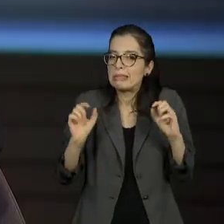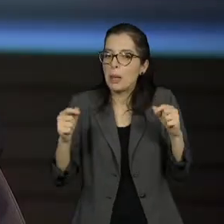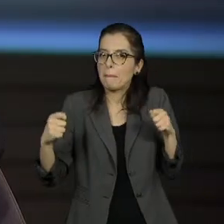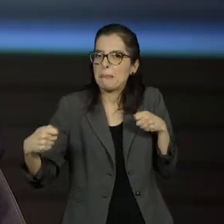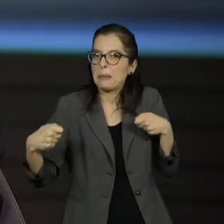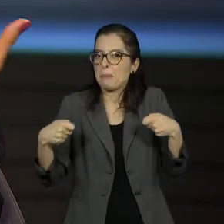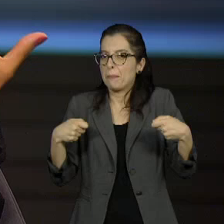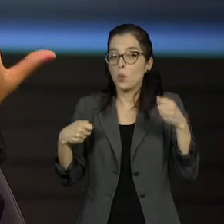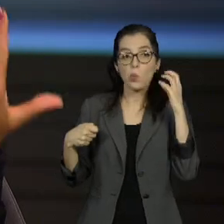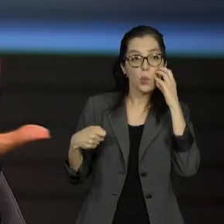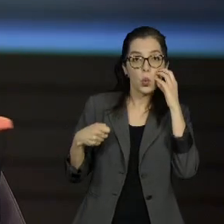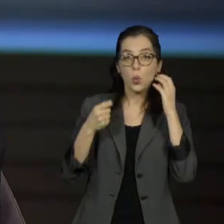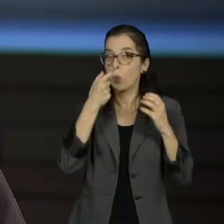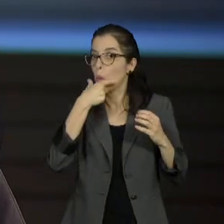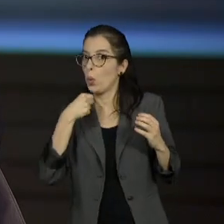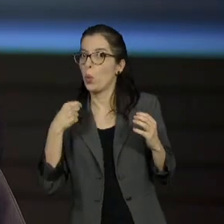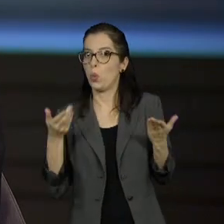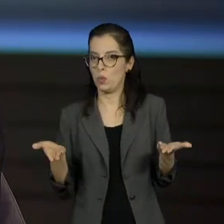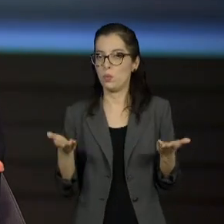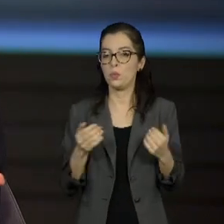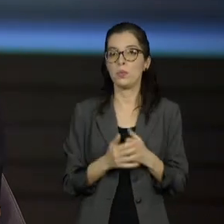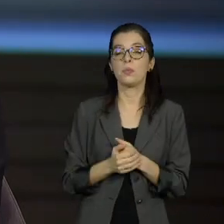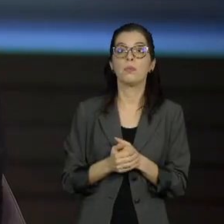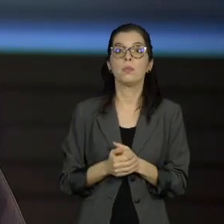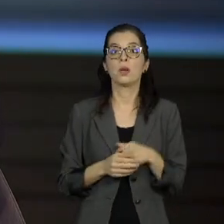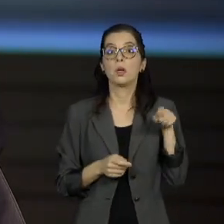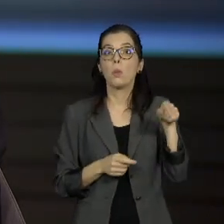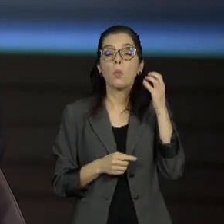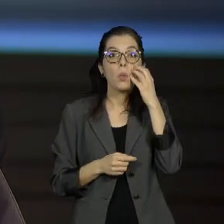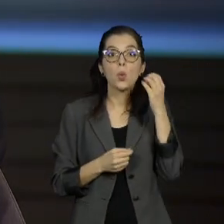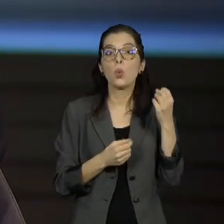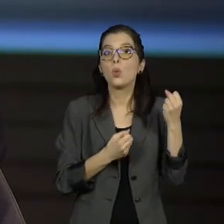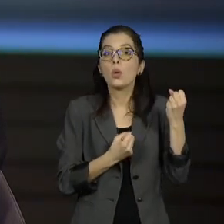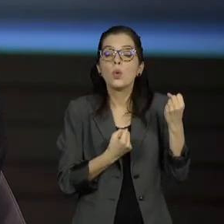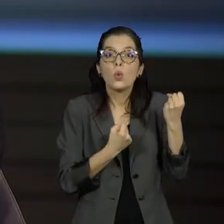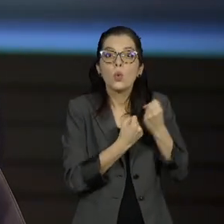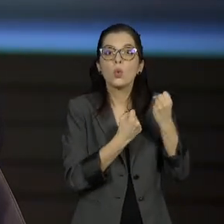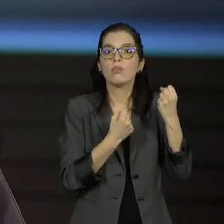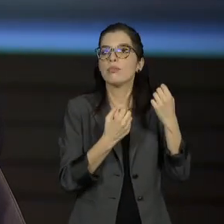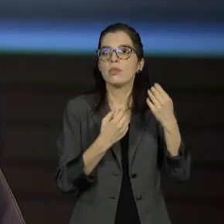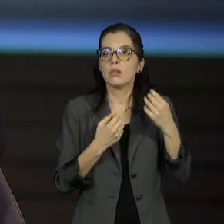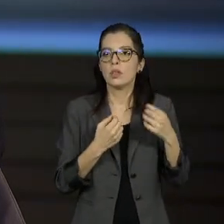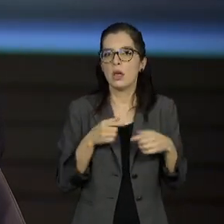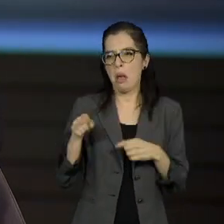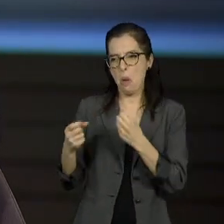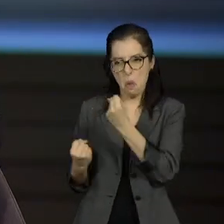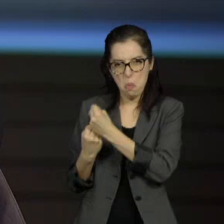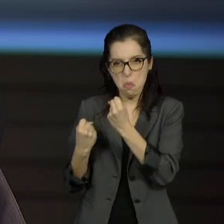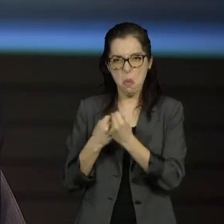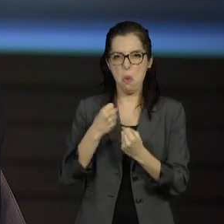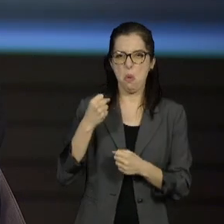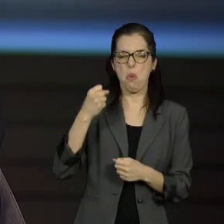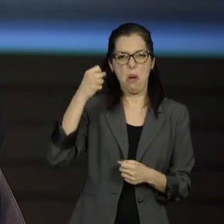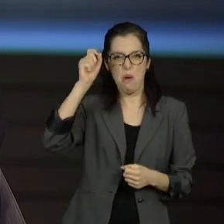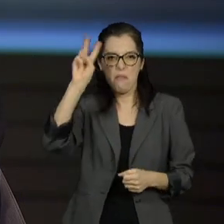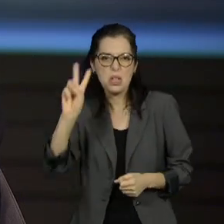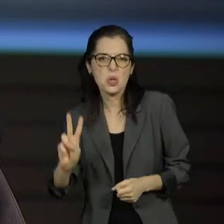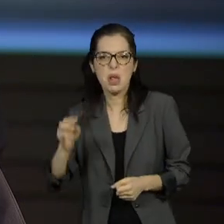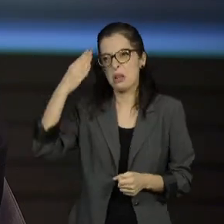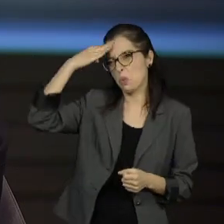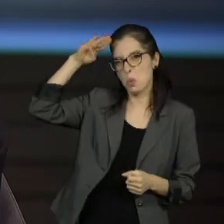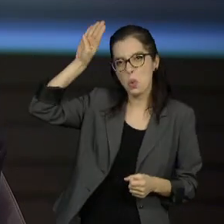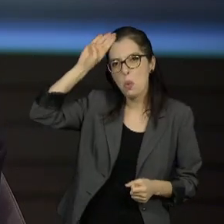partidário de ditaduras como de Cuba e da Venezuela, coisa que ele ainda não tinha feito. E o Boulos pegando muito no pé do